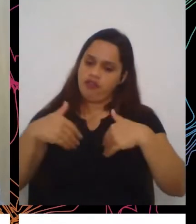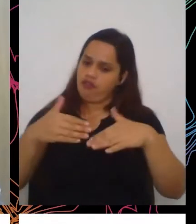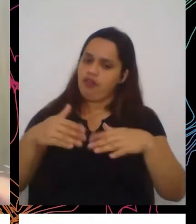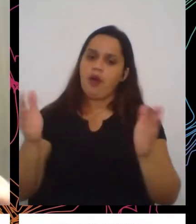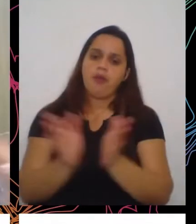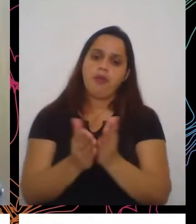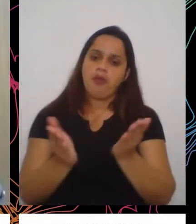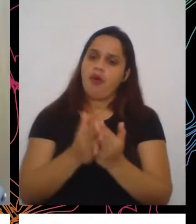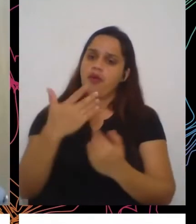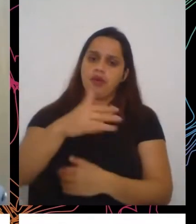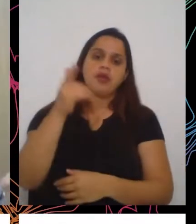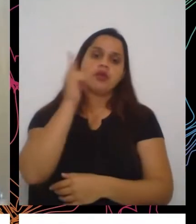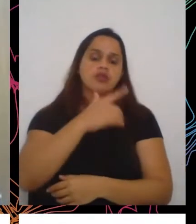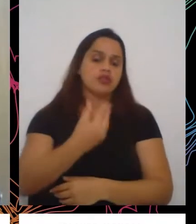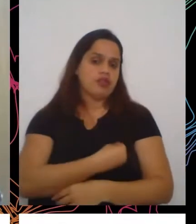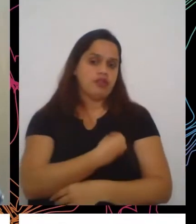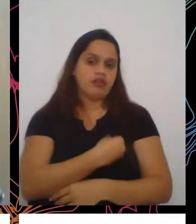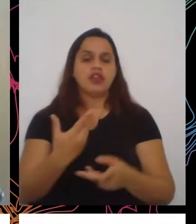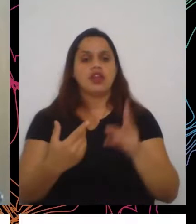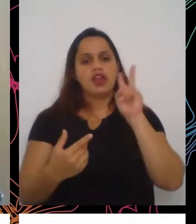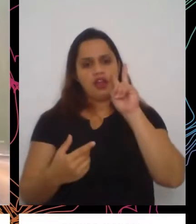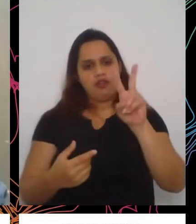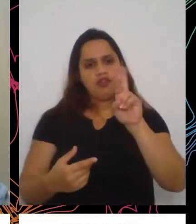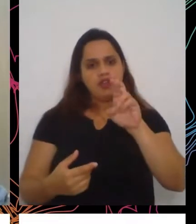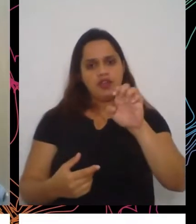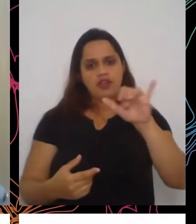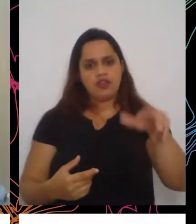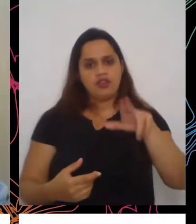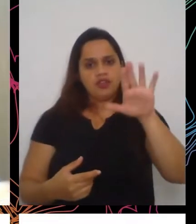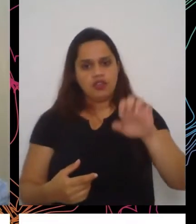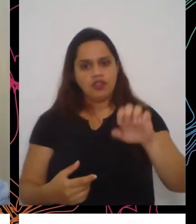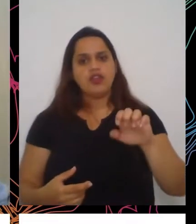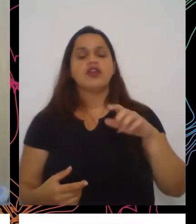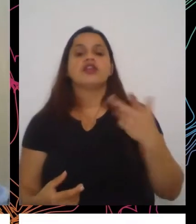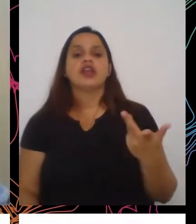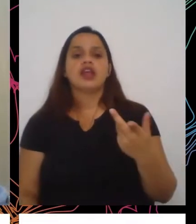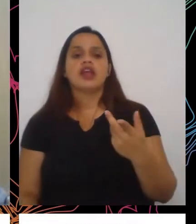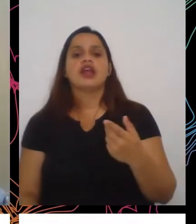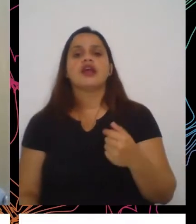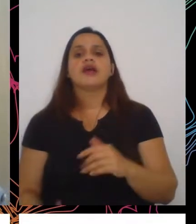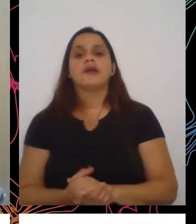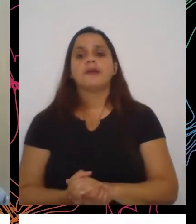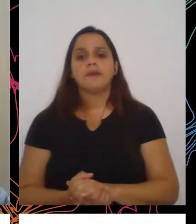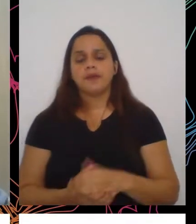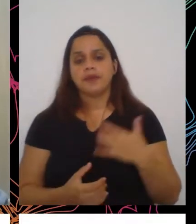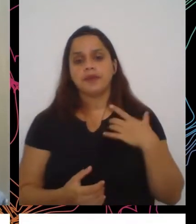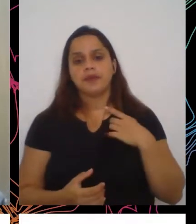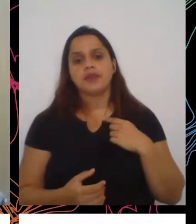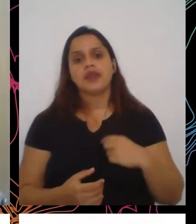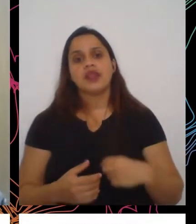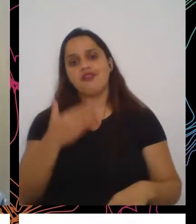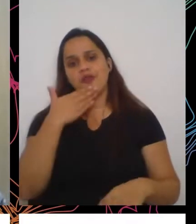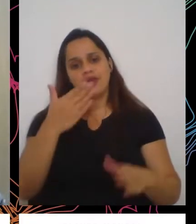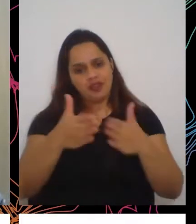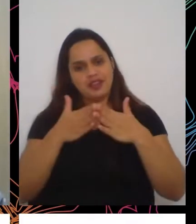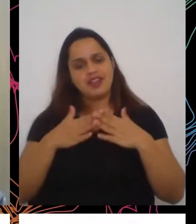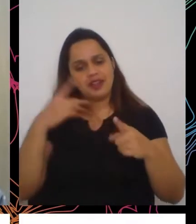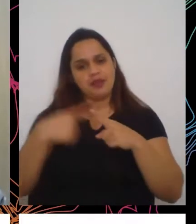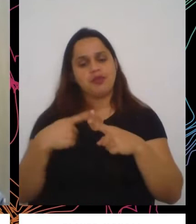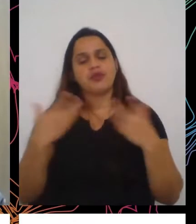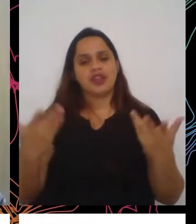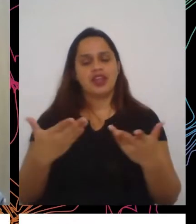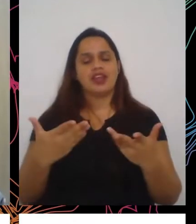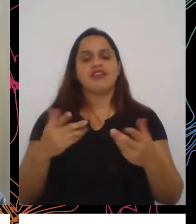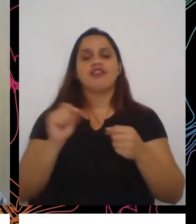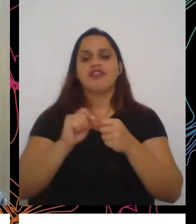Eu ouvia, e Rejane, vou pedir licença aqui para fazer um diálogo muito conversado com o debate levantado tanto